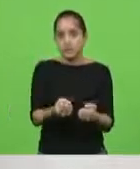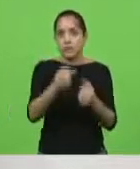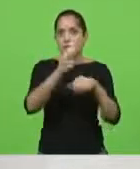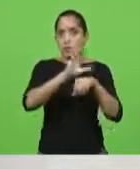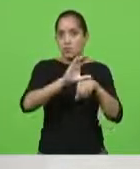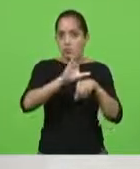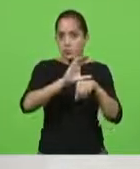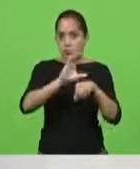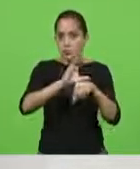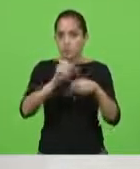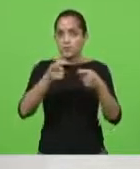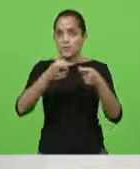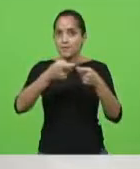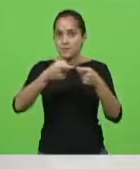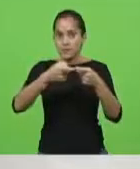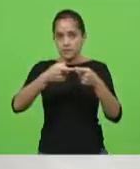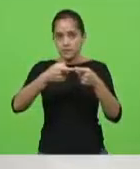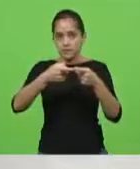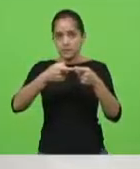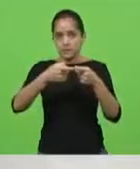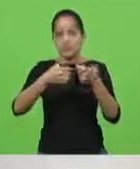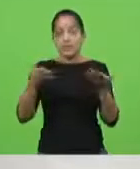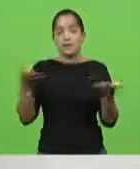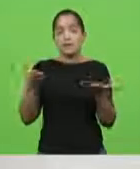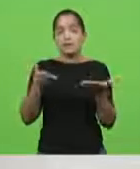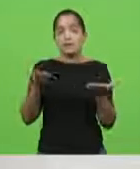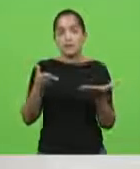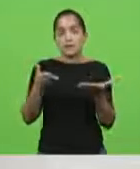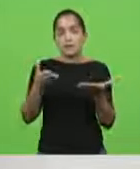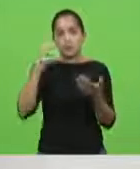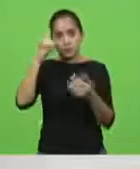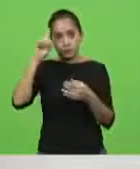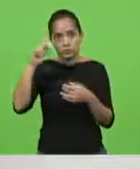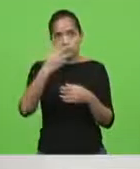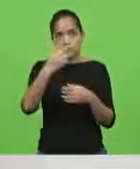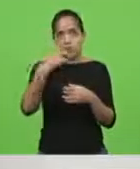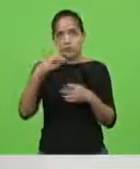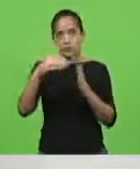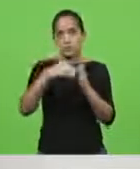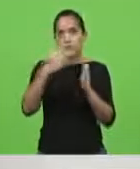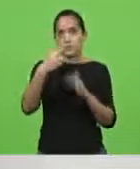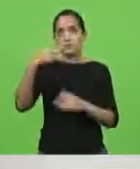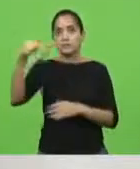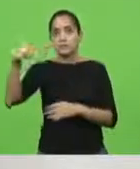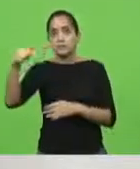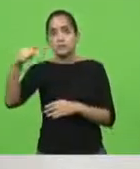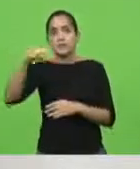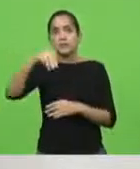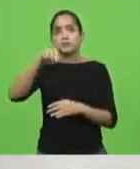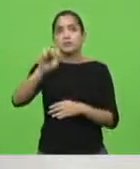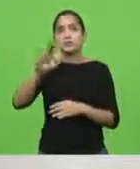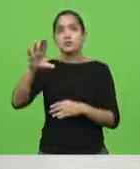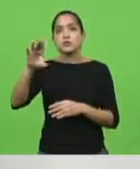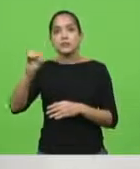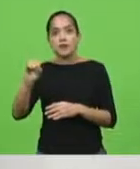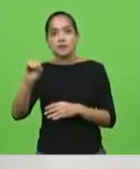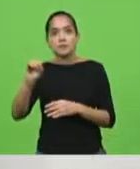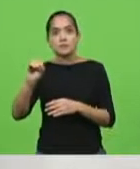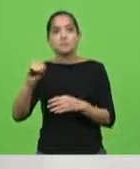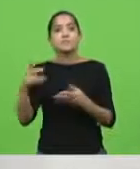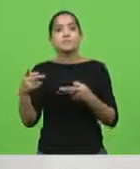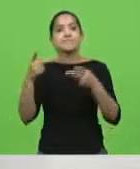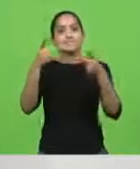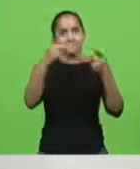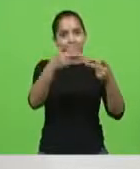de medicina. E agora, nos dias 24 a 27 de março, o Estado recebe a visita do